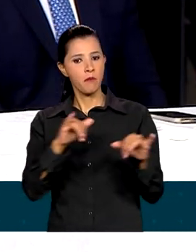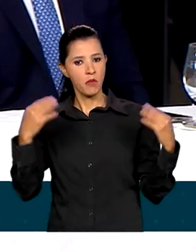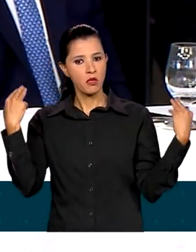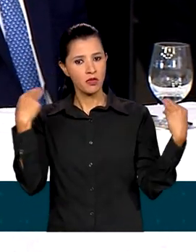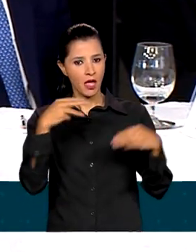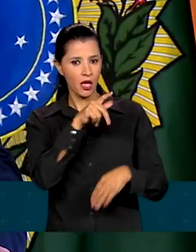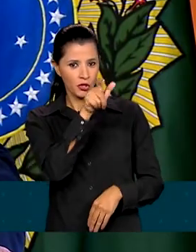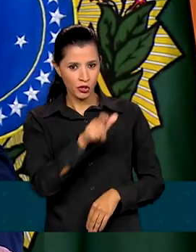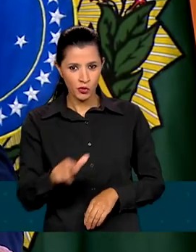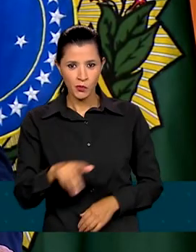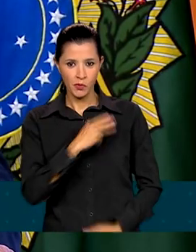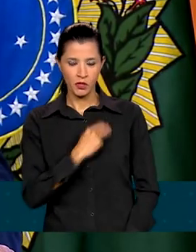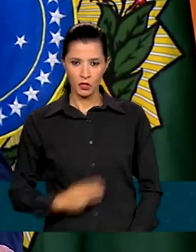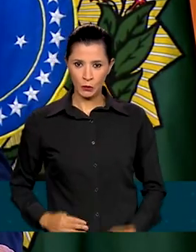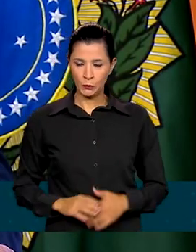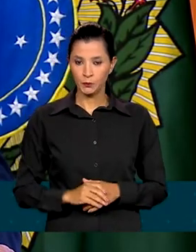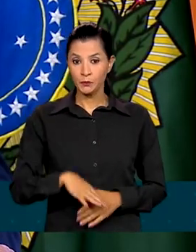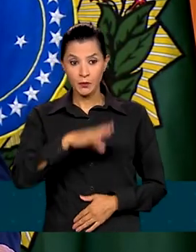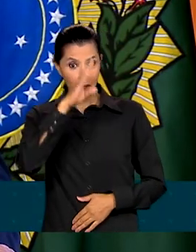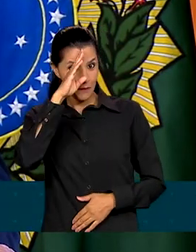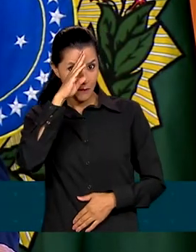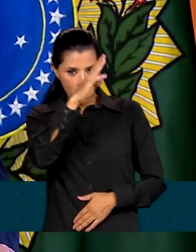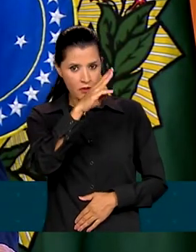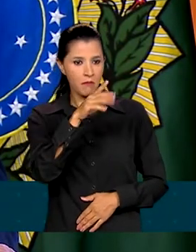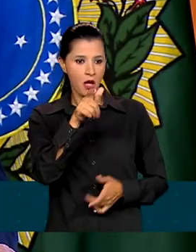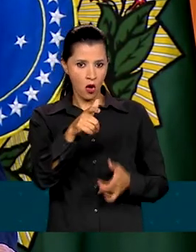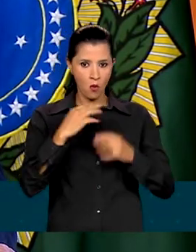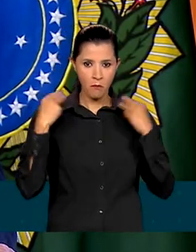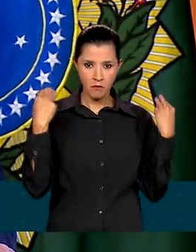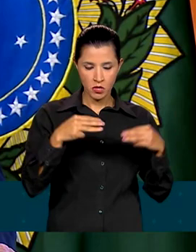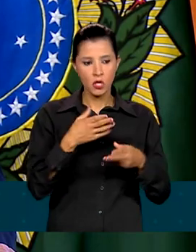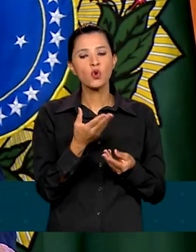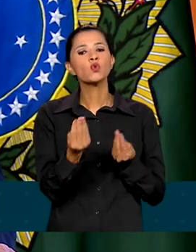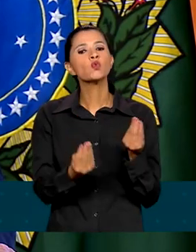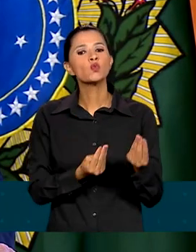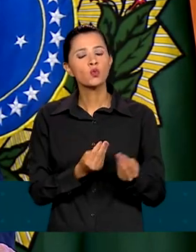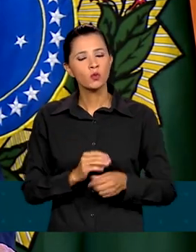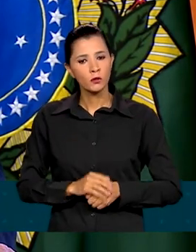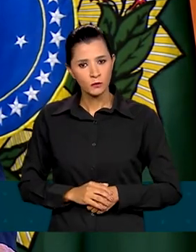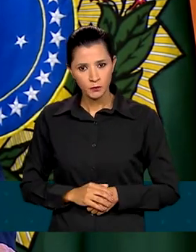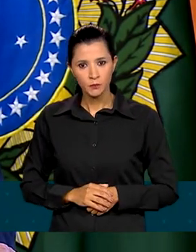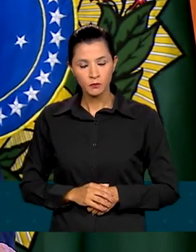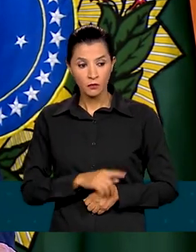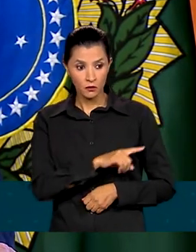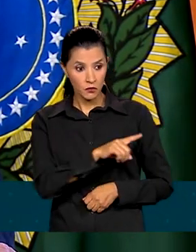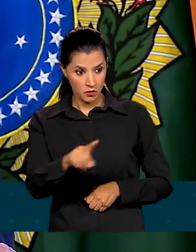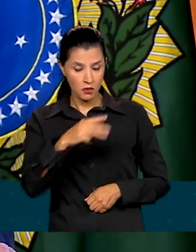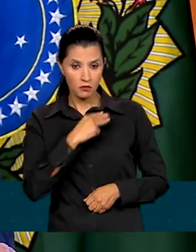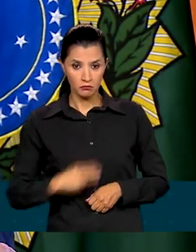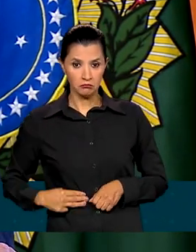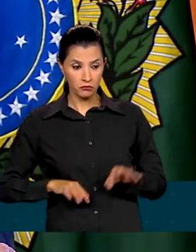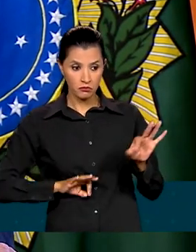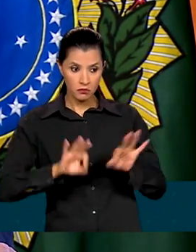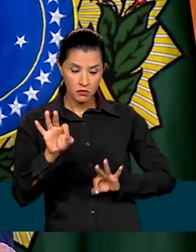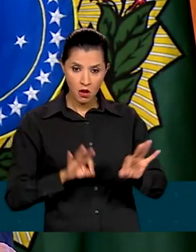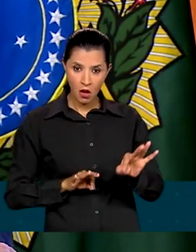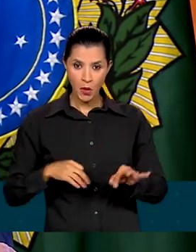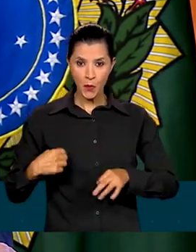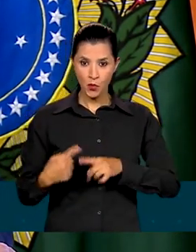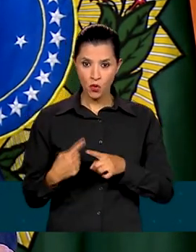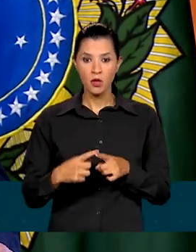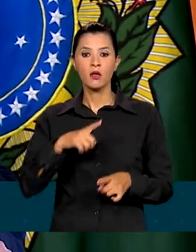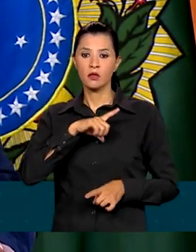ministros. A mensagem principal que deixo aqui é a seguinte, se preparem, pois temos